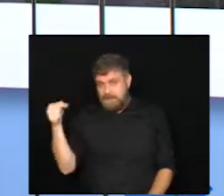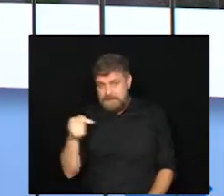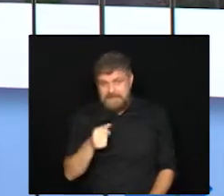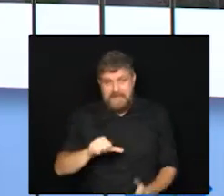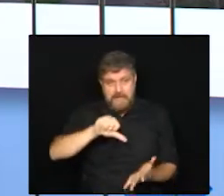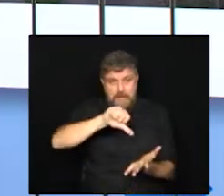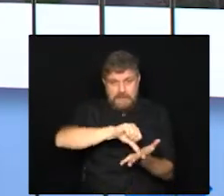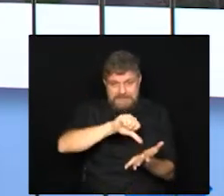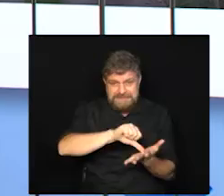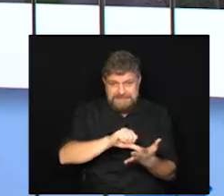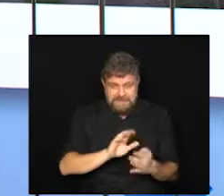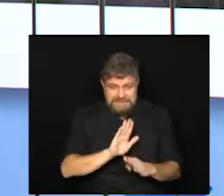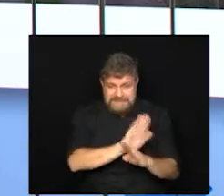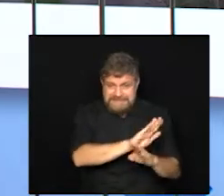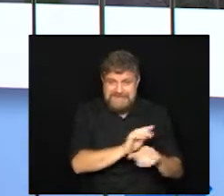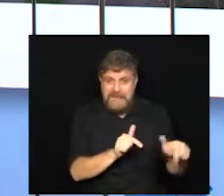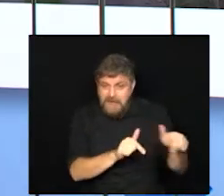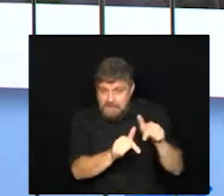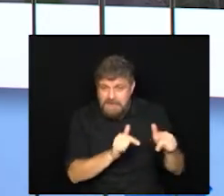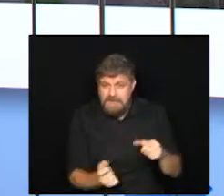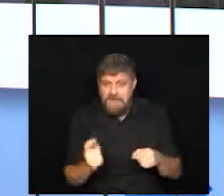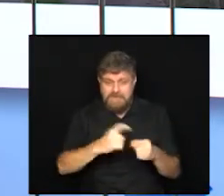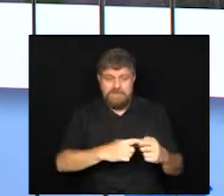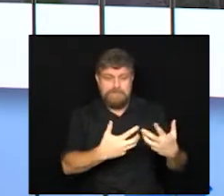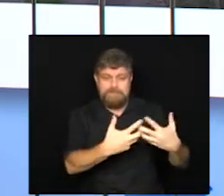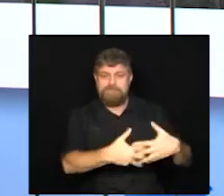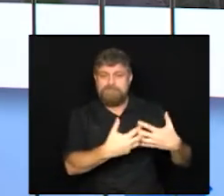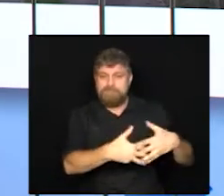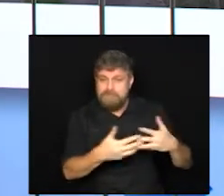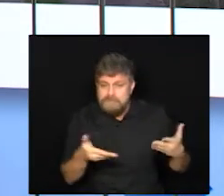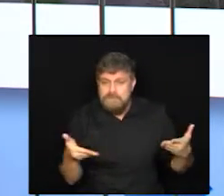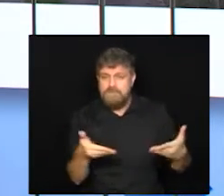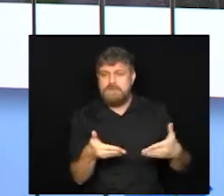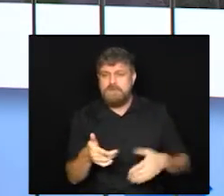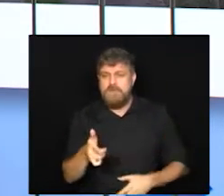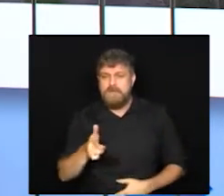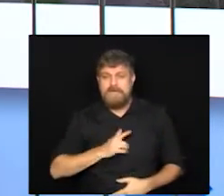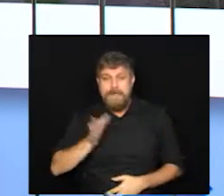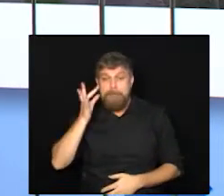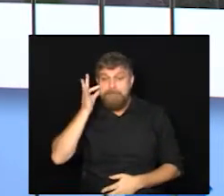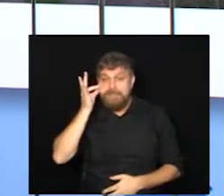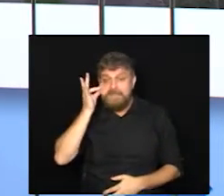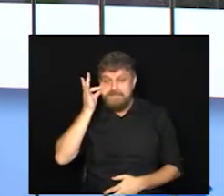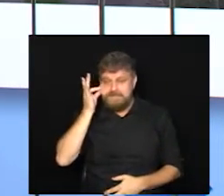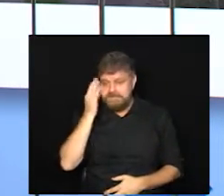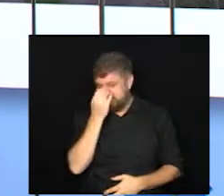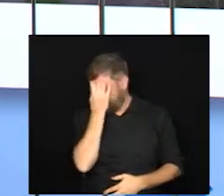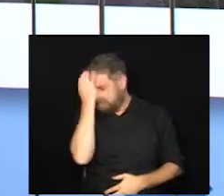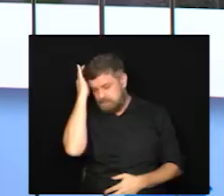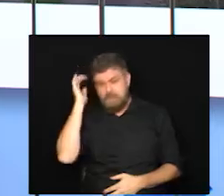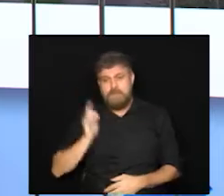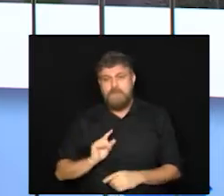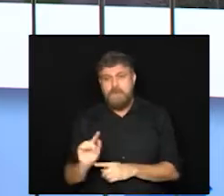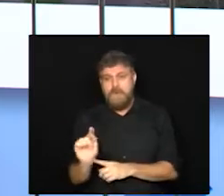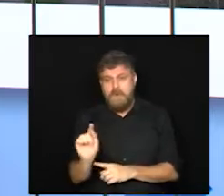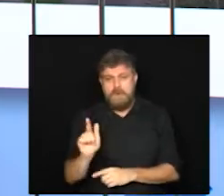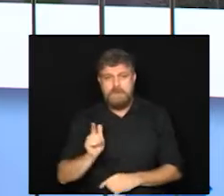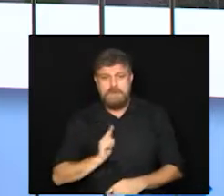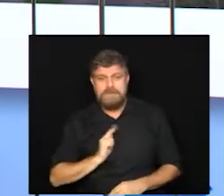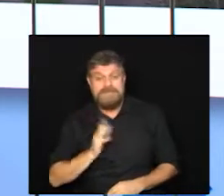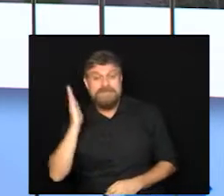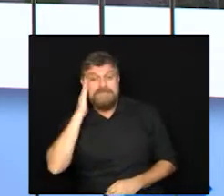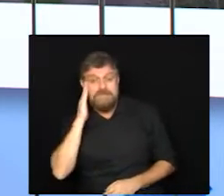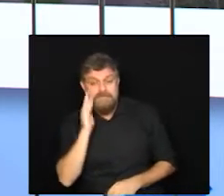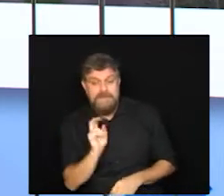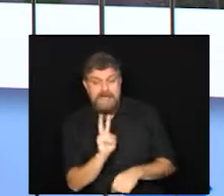volta a atender hoje, voltou já a atender hoje, com atendimento presencial para consulta de